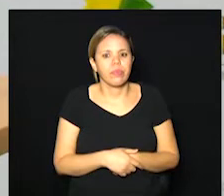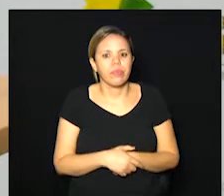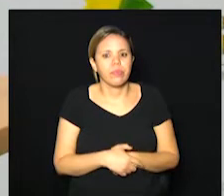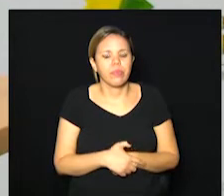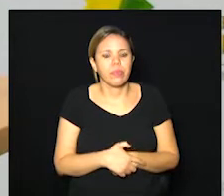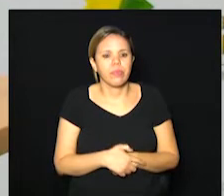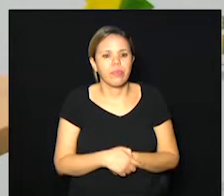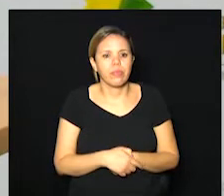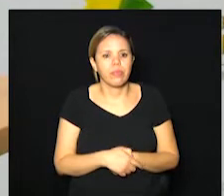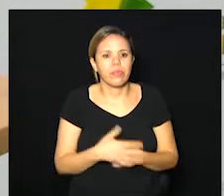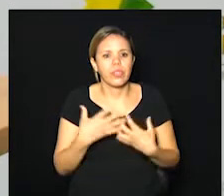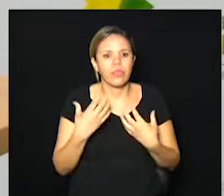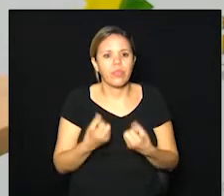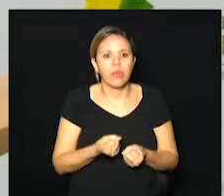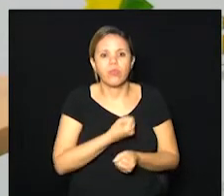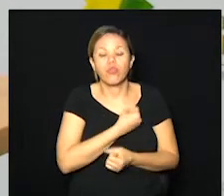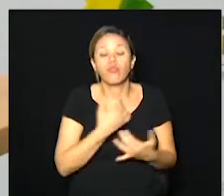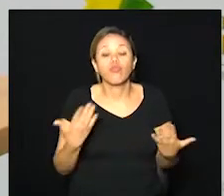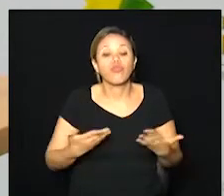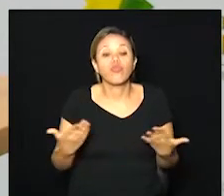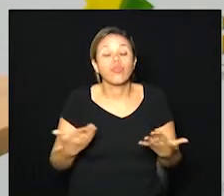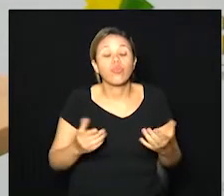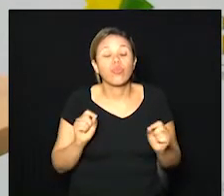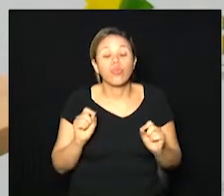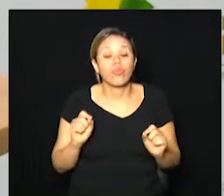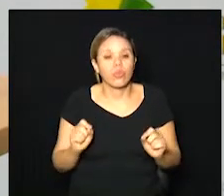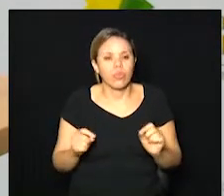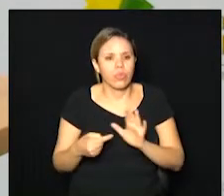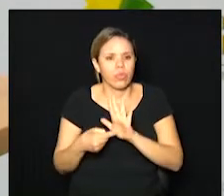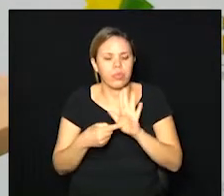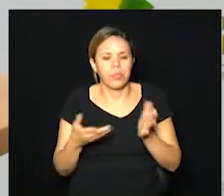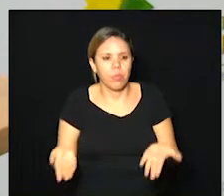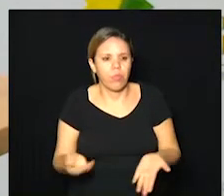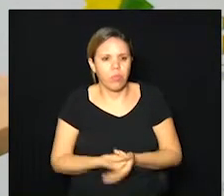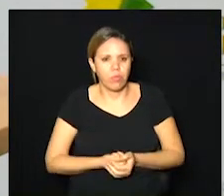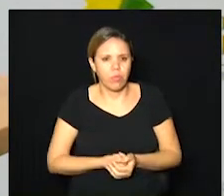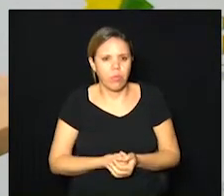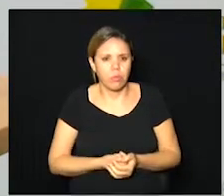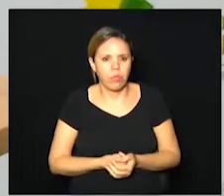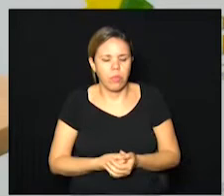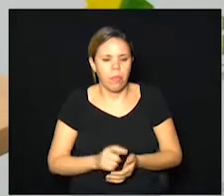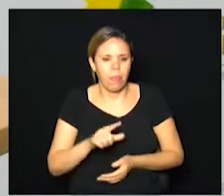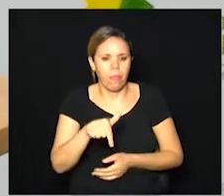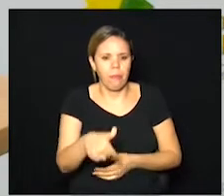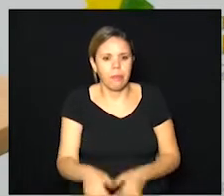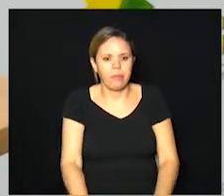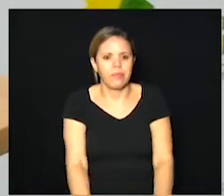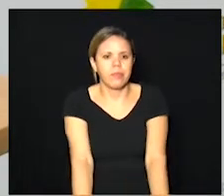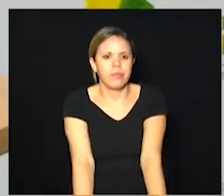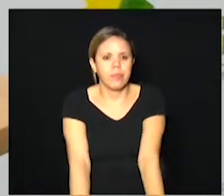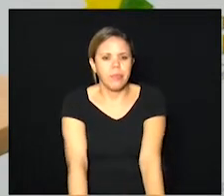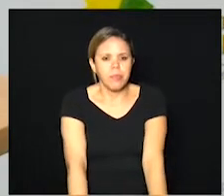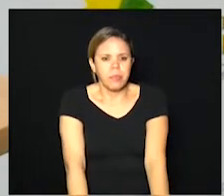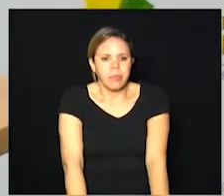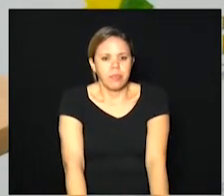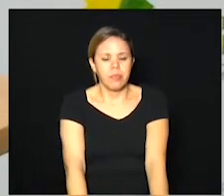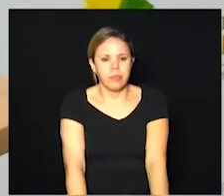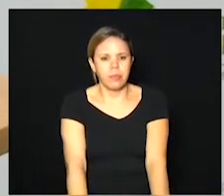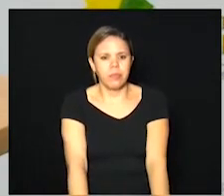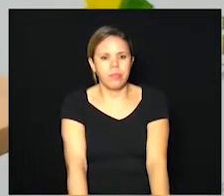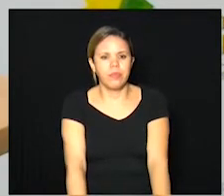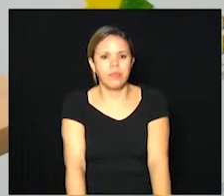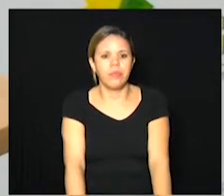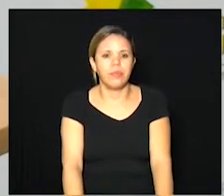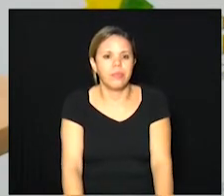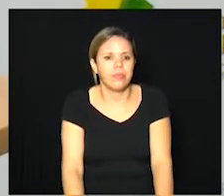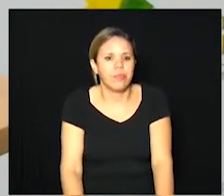E vamos aos números de hoje, que nós vamos apresentar. E depois, antes de eu falar aqui do assunto